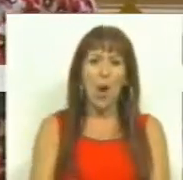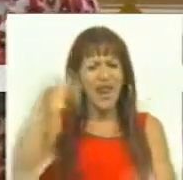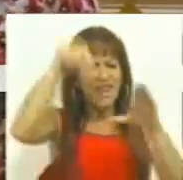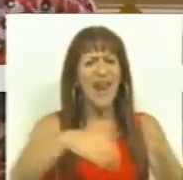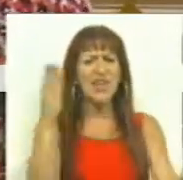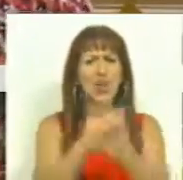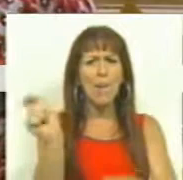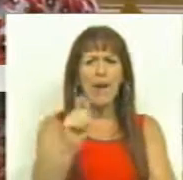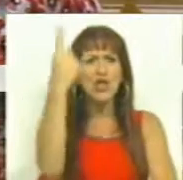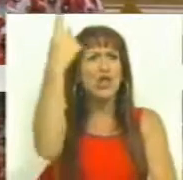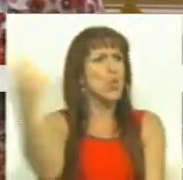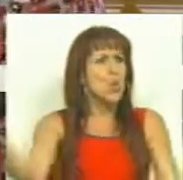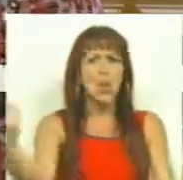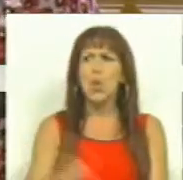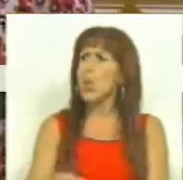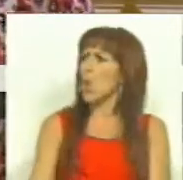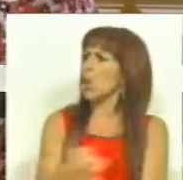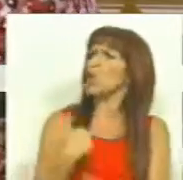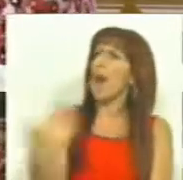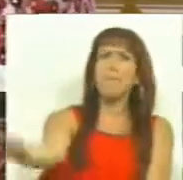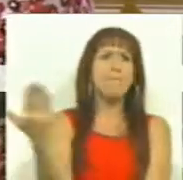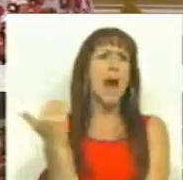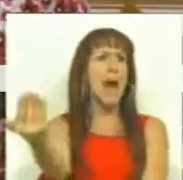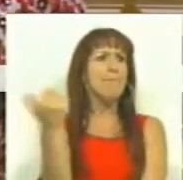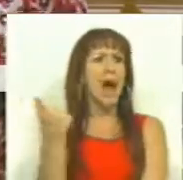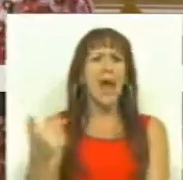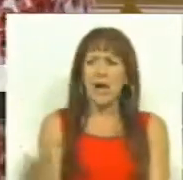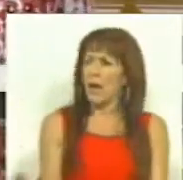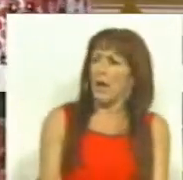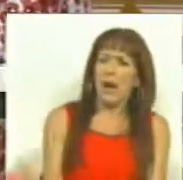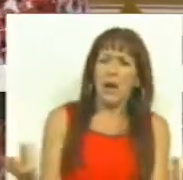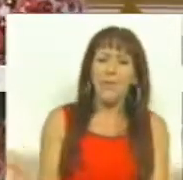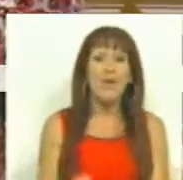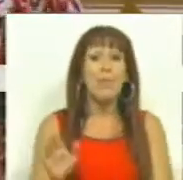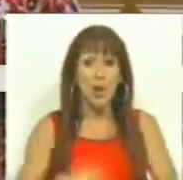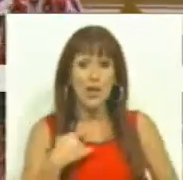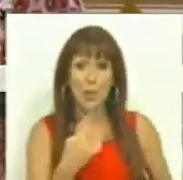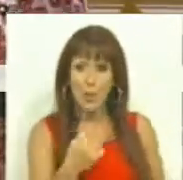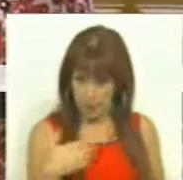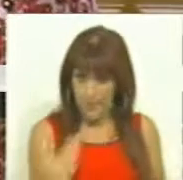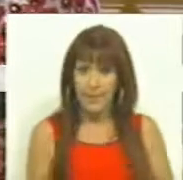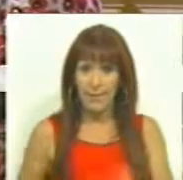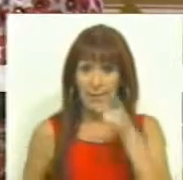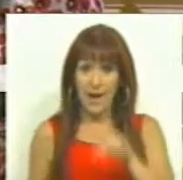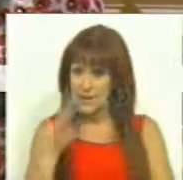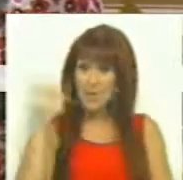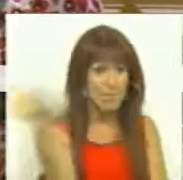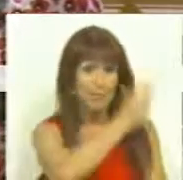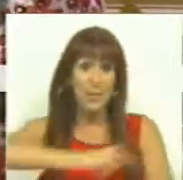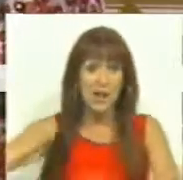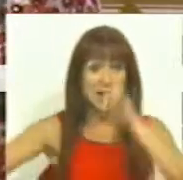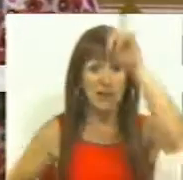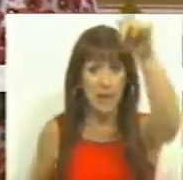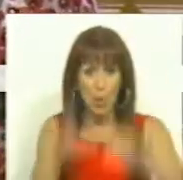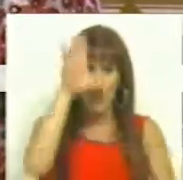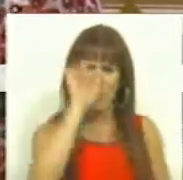escolas um mês sem ter os seus recursos e os seus meios garantidos. E por isso, a questão que aqui lhe queríamos colocar é se, de uma vez por todas,